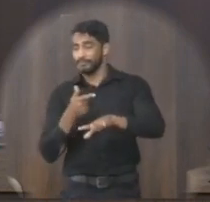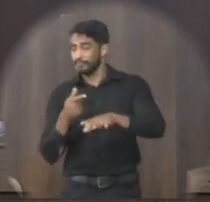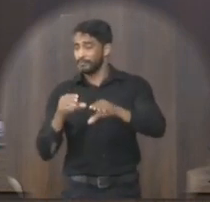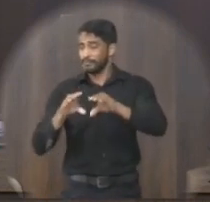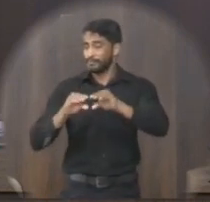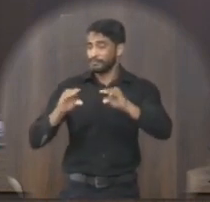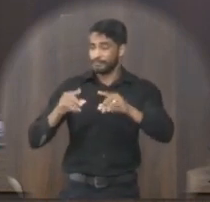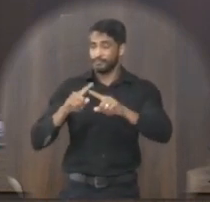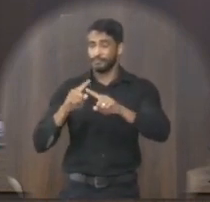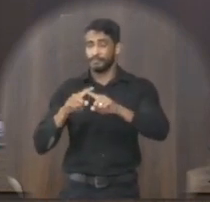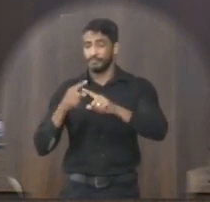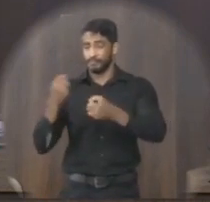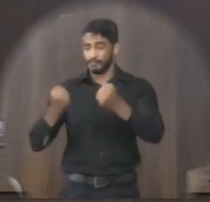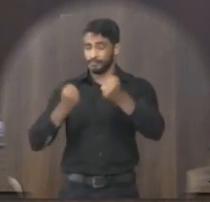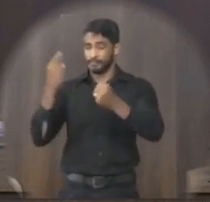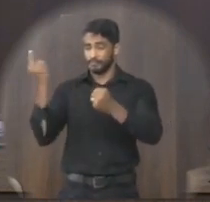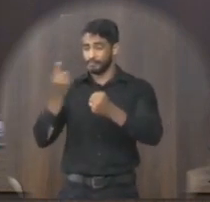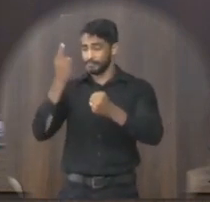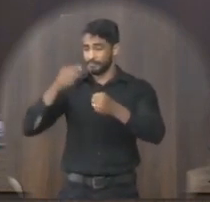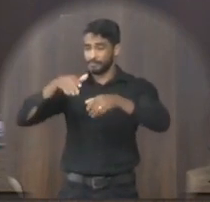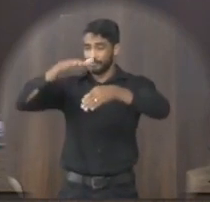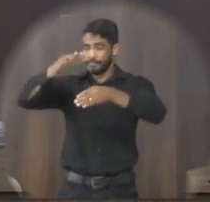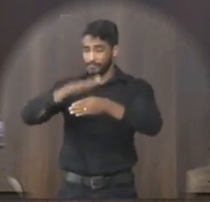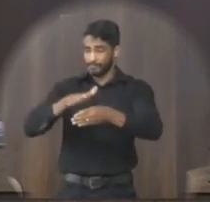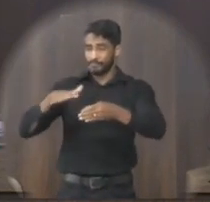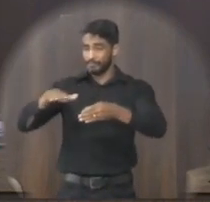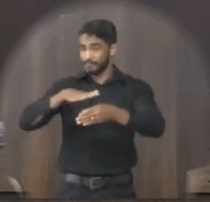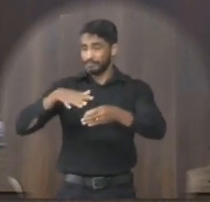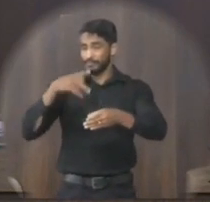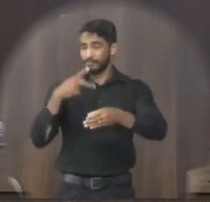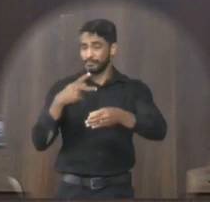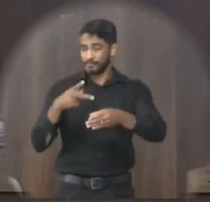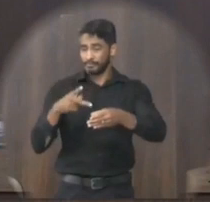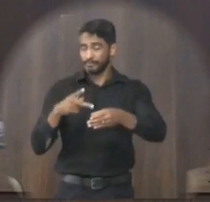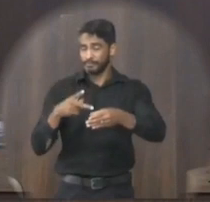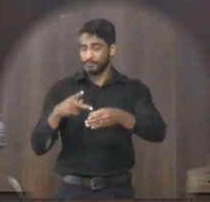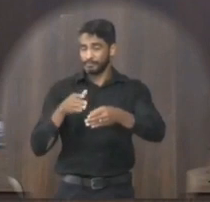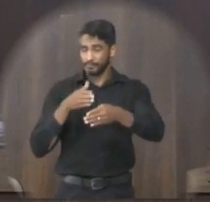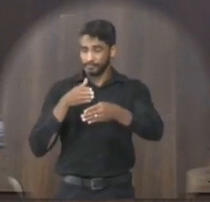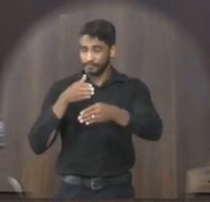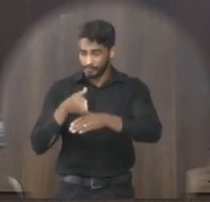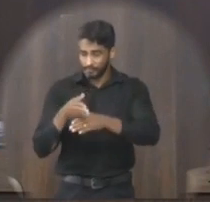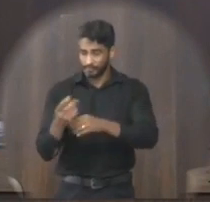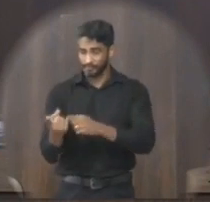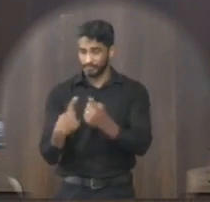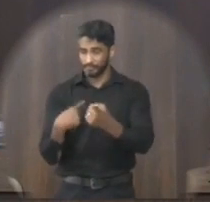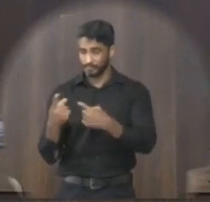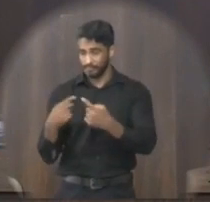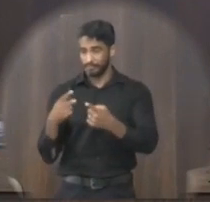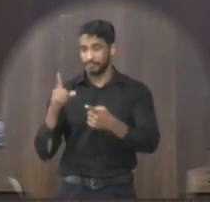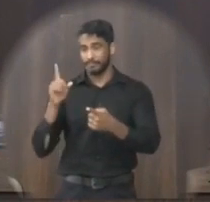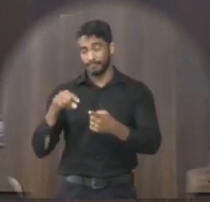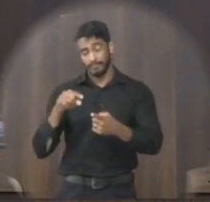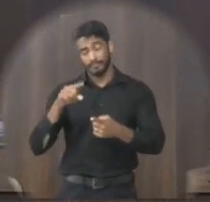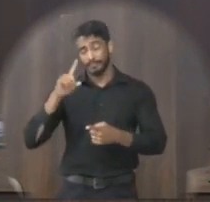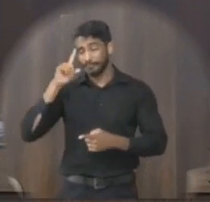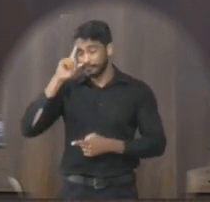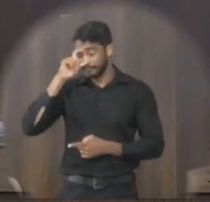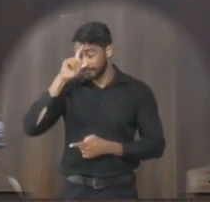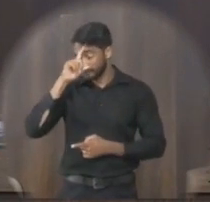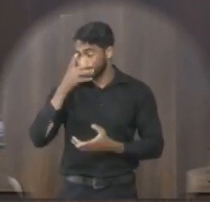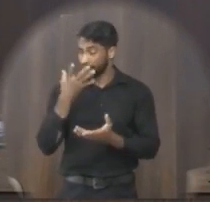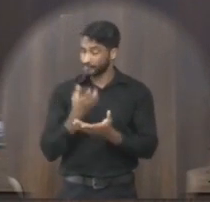pois a ambulância ficaria atolada na lama já na estrada na entrada da estrada e isso é inadmissível